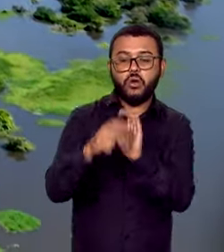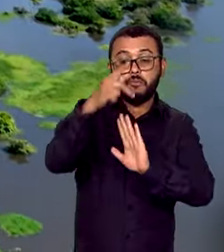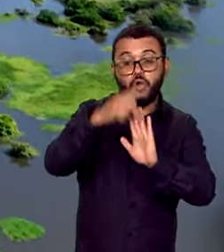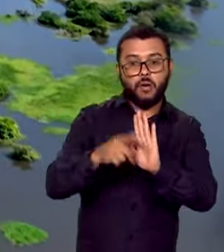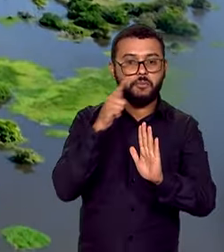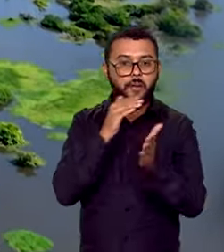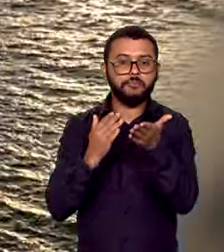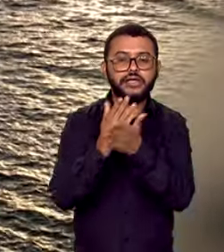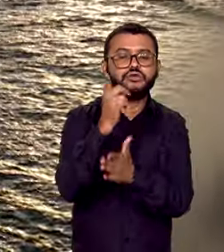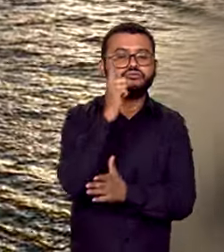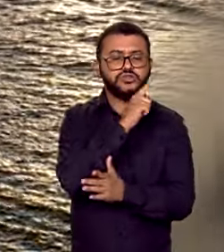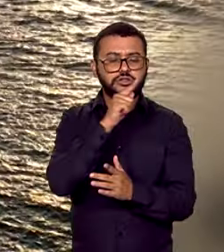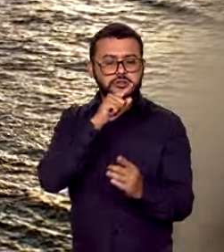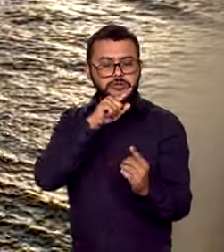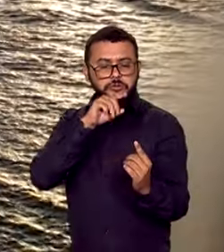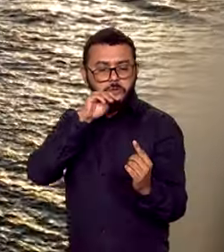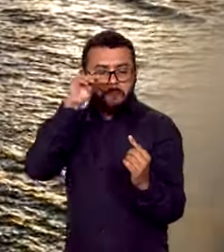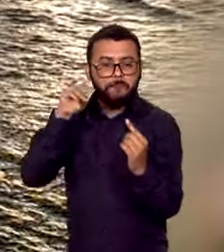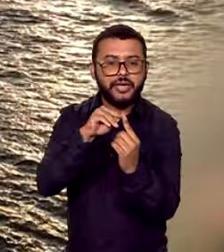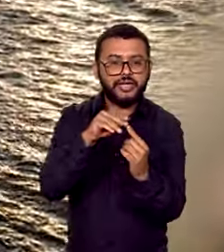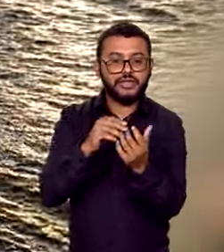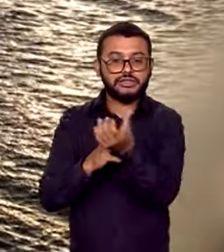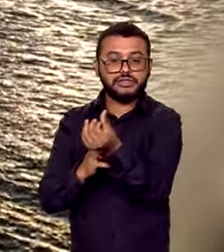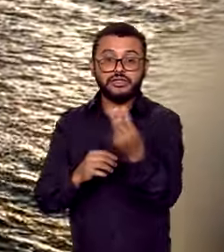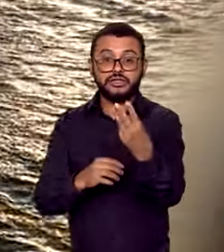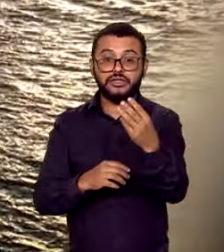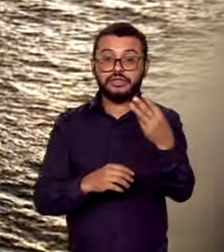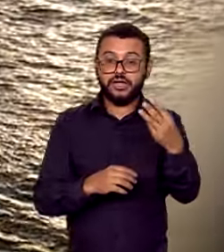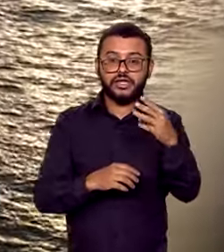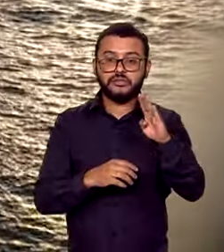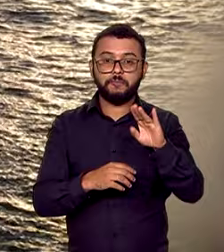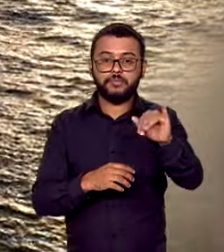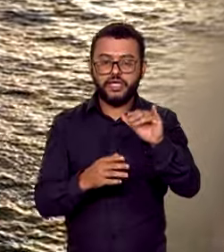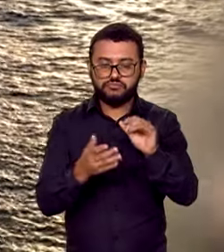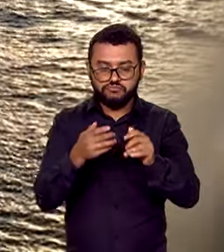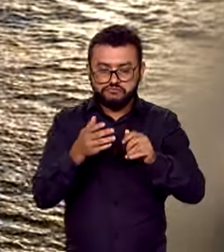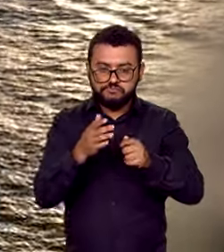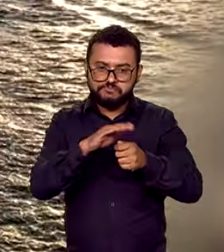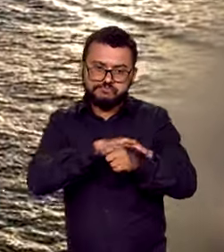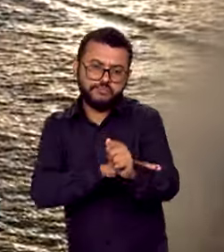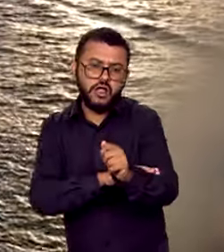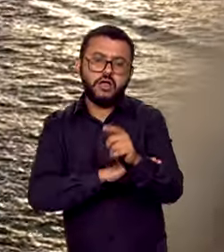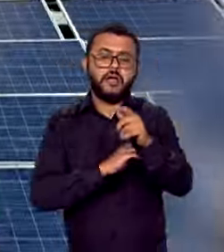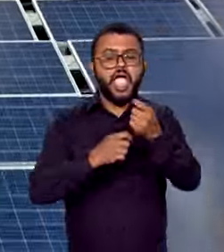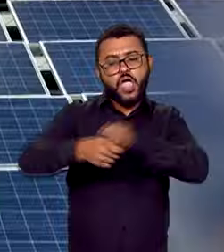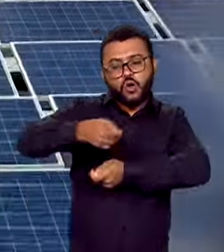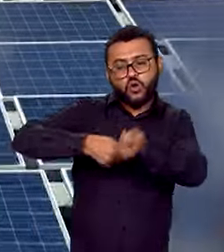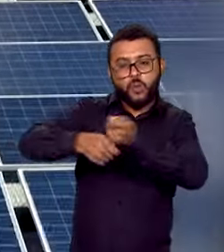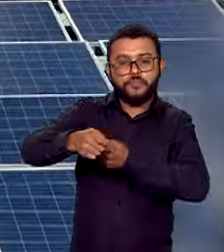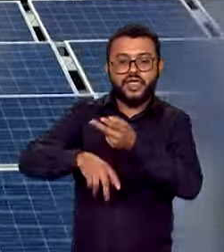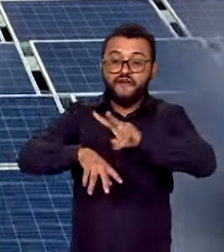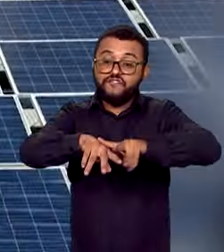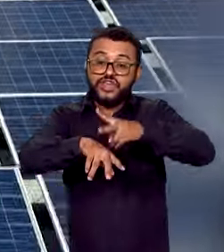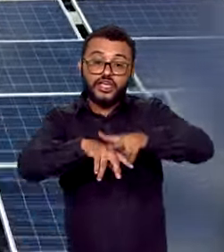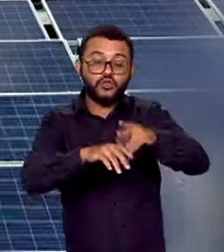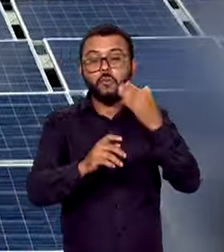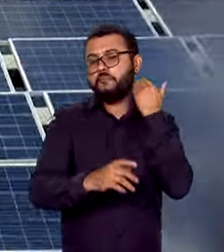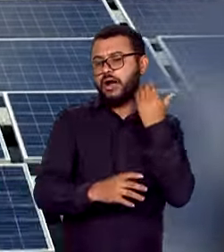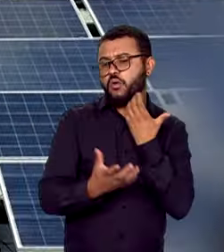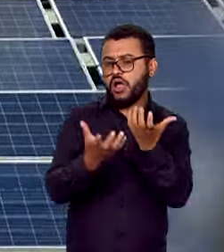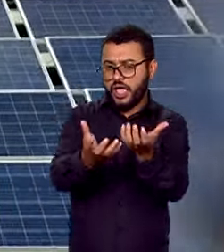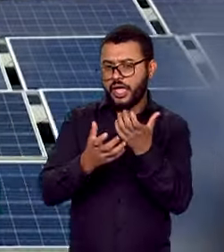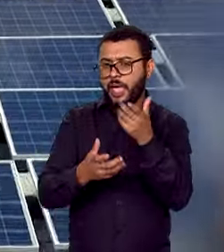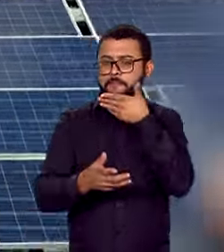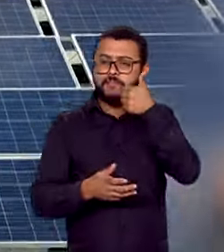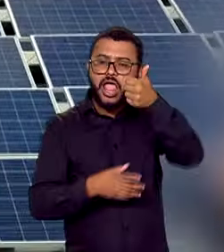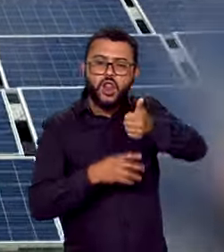andamento e vão alcançar R$ 273 bilhões em investimentos. E é na economia verde que o banco mira para ampliar